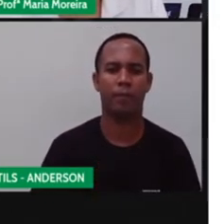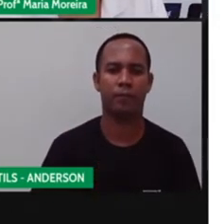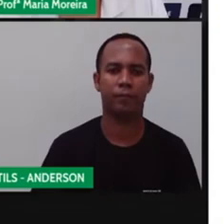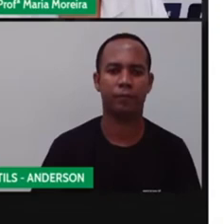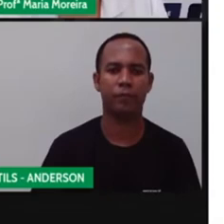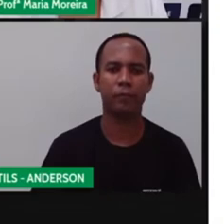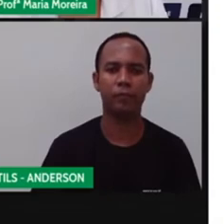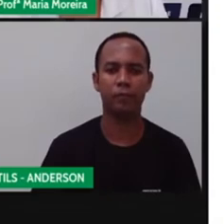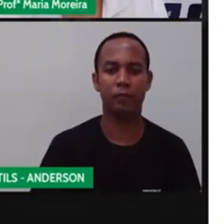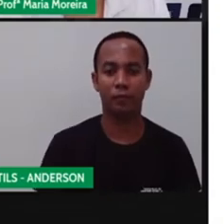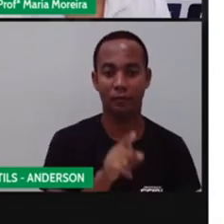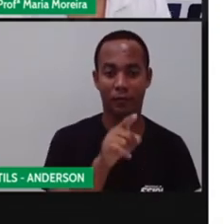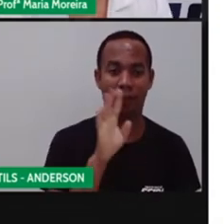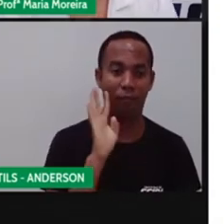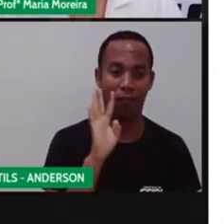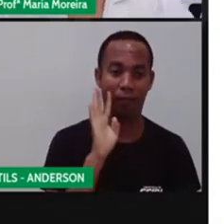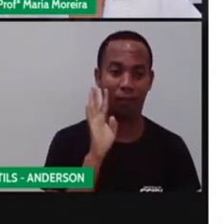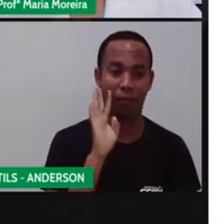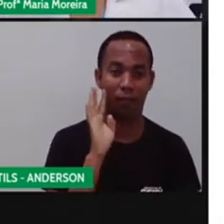E olha esse aqui.